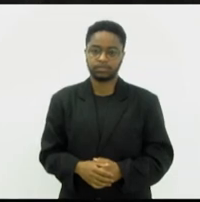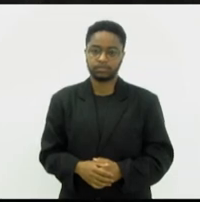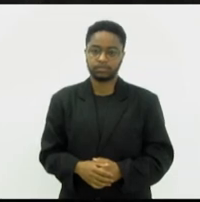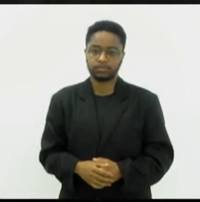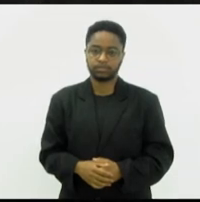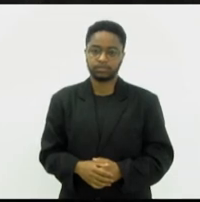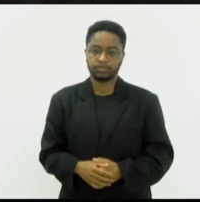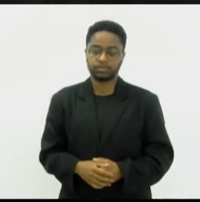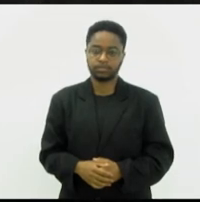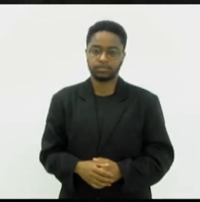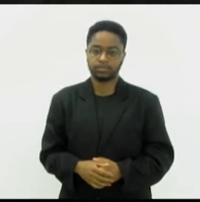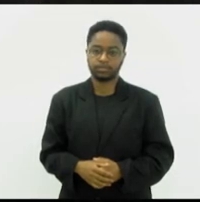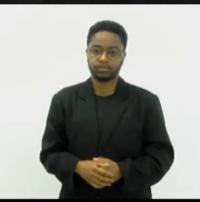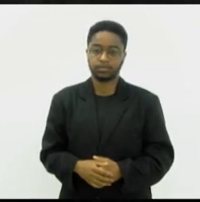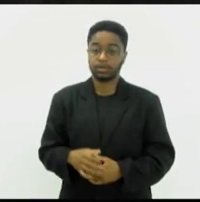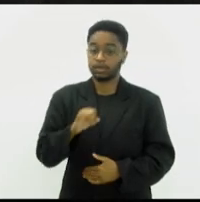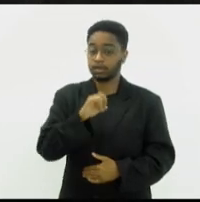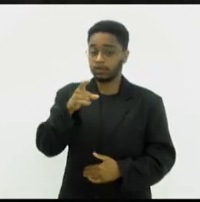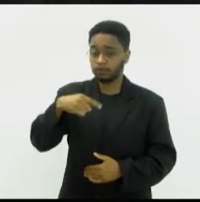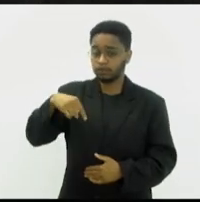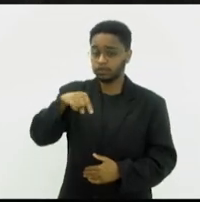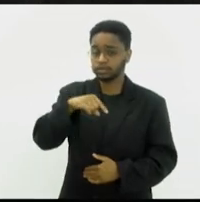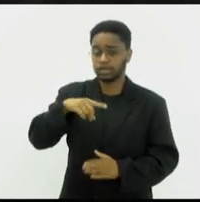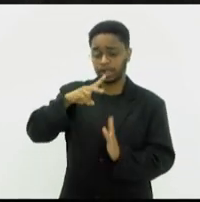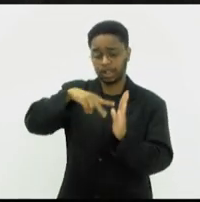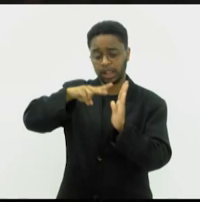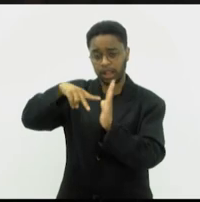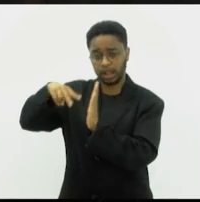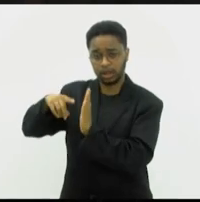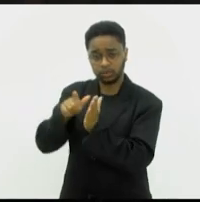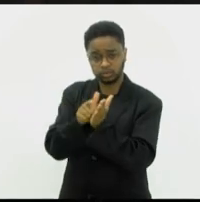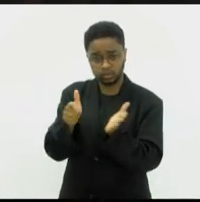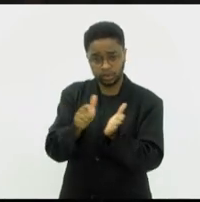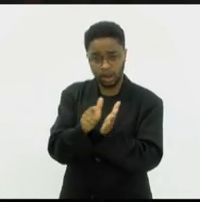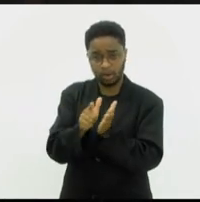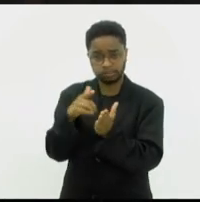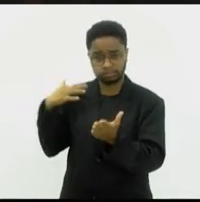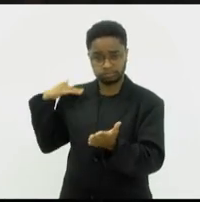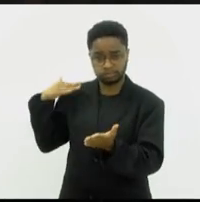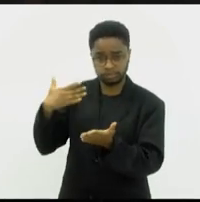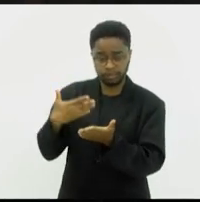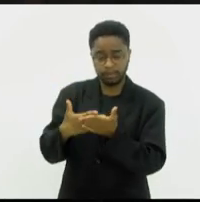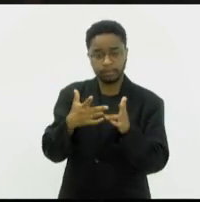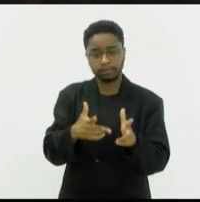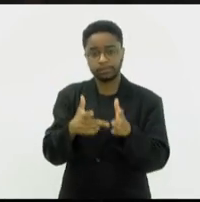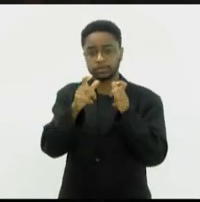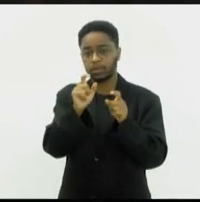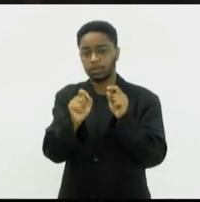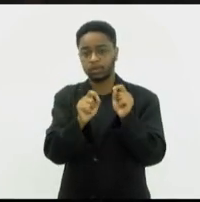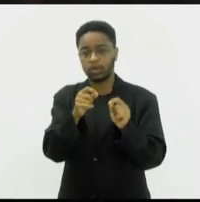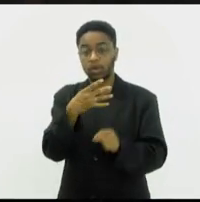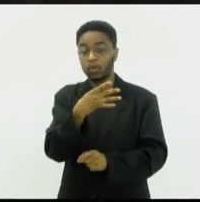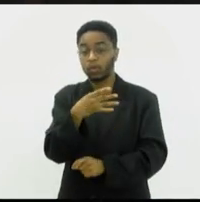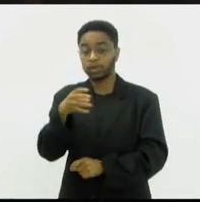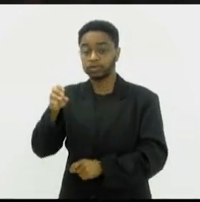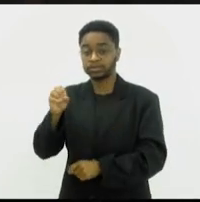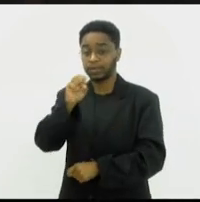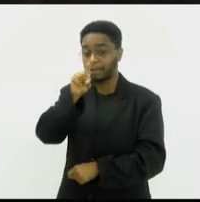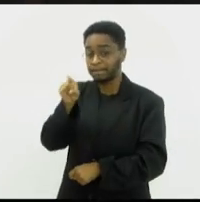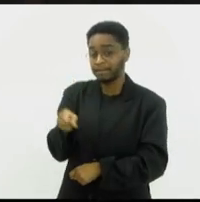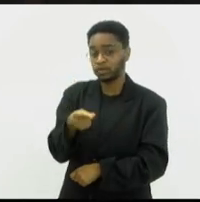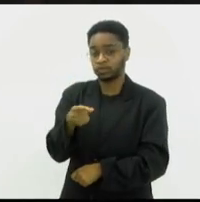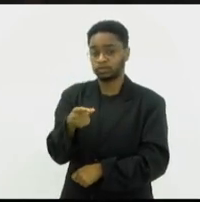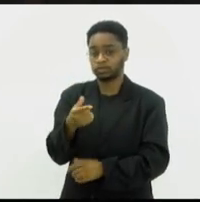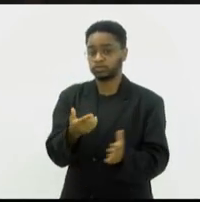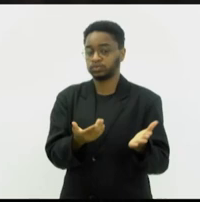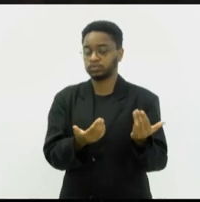o número, salvo erro de memória, é que 400 mil, 400 mil jovens no Brasil